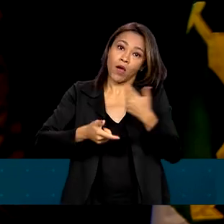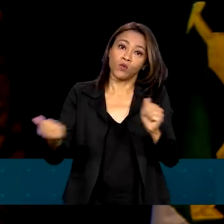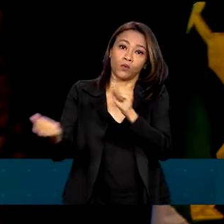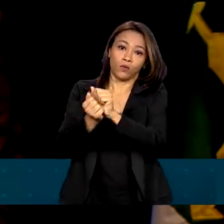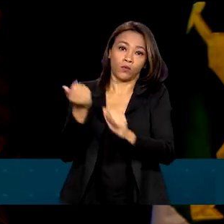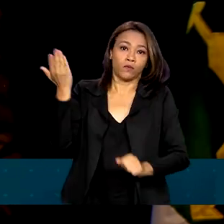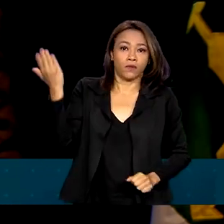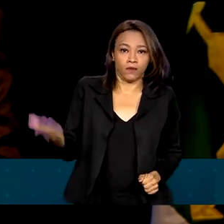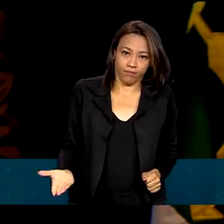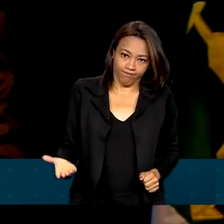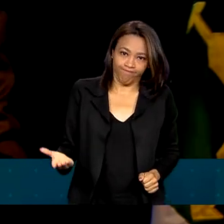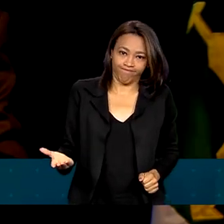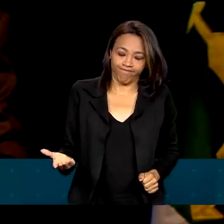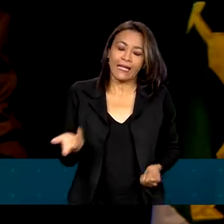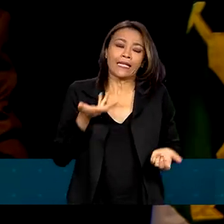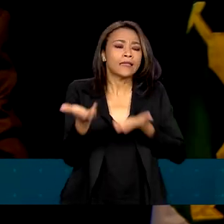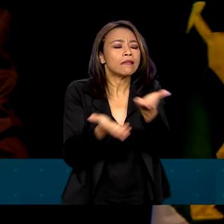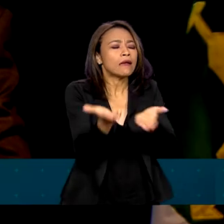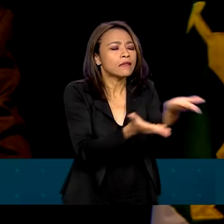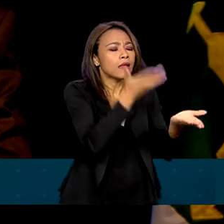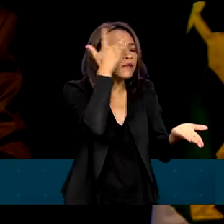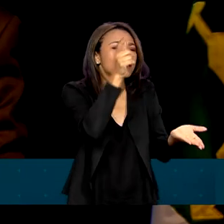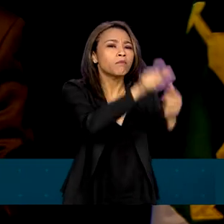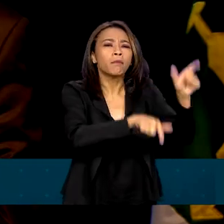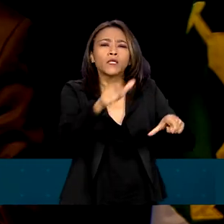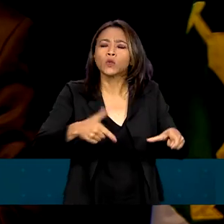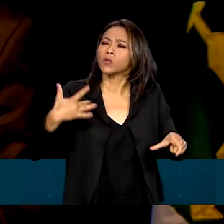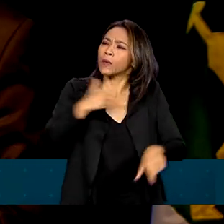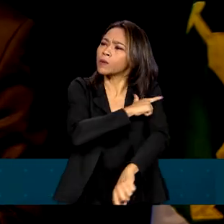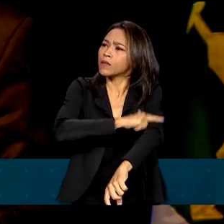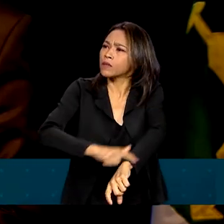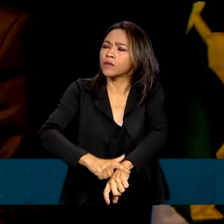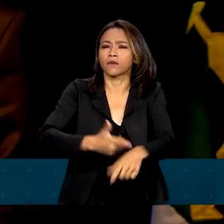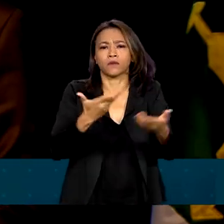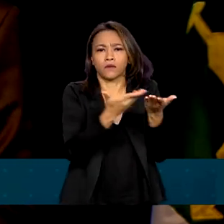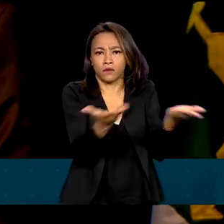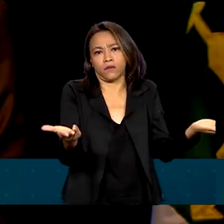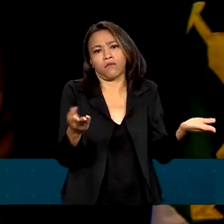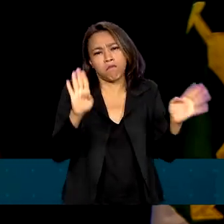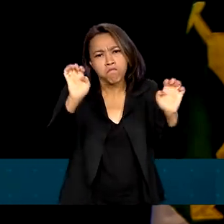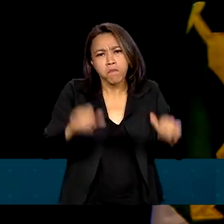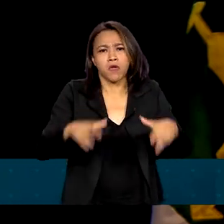Banco do Brasil. Tratá-los bem. Tratá-los com respeito.